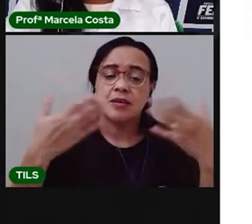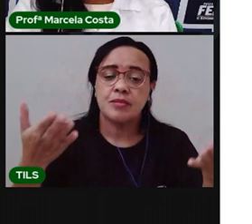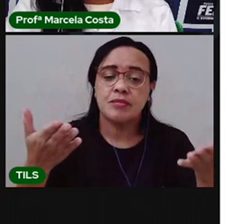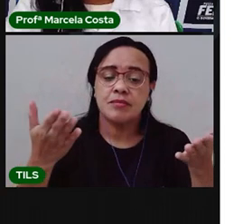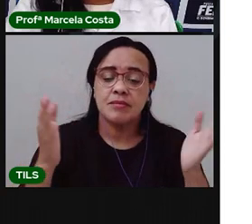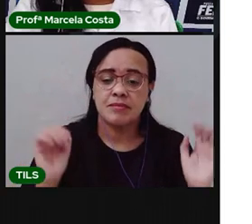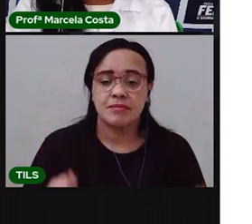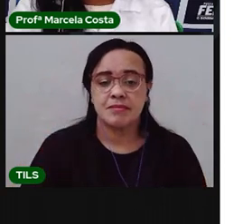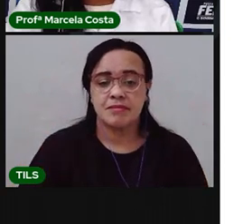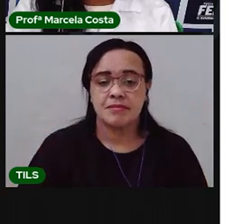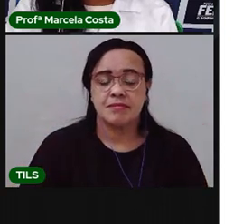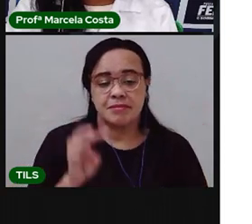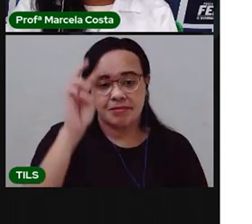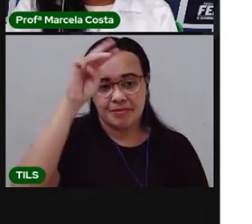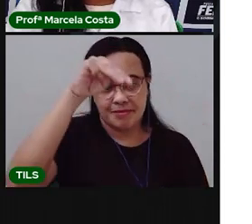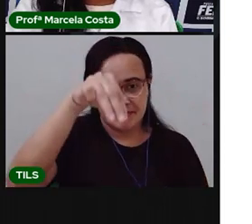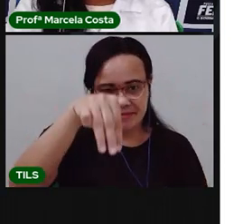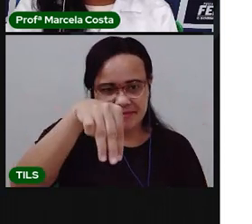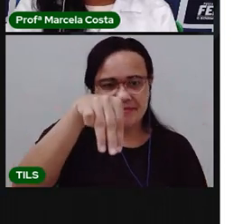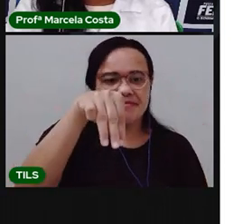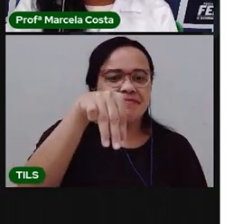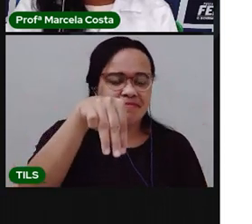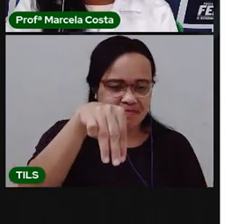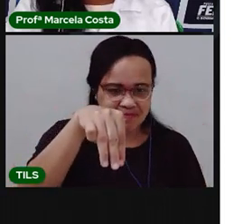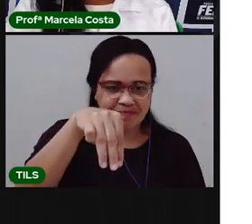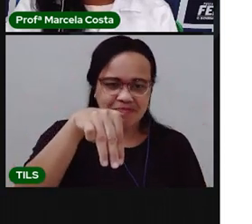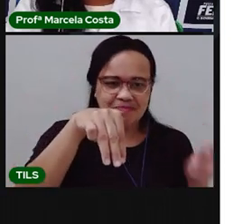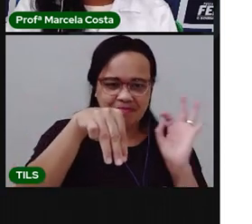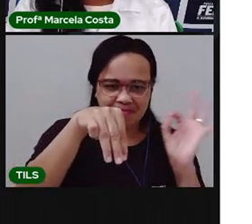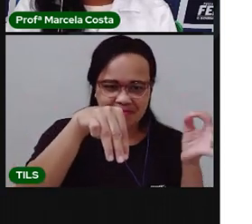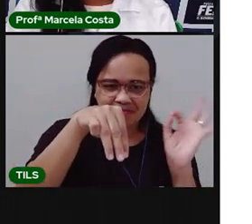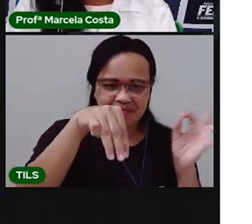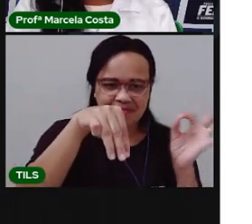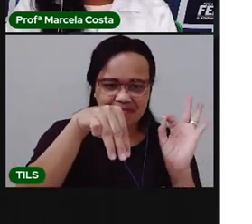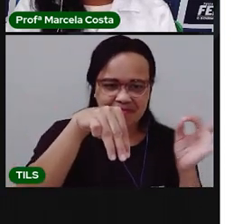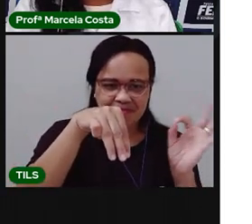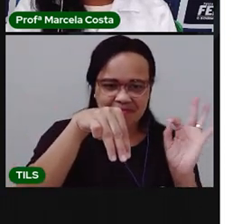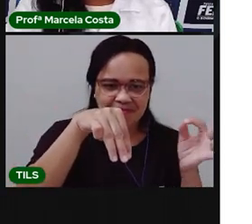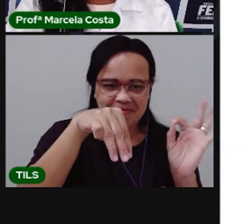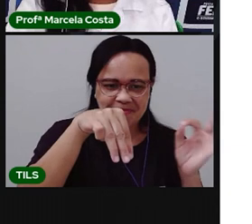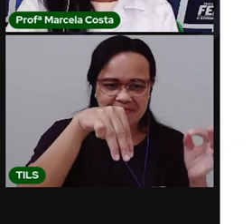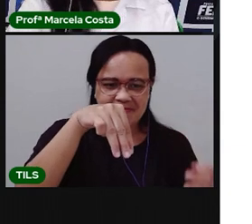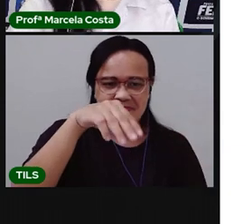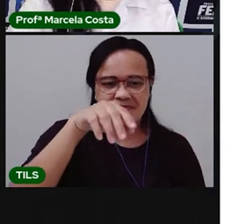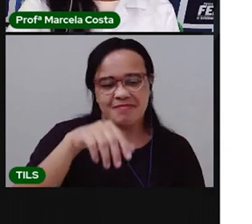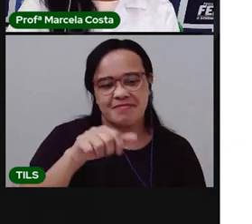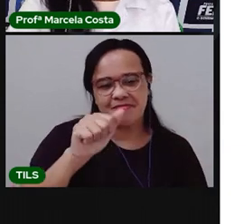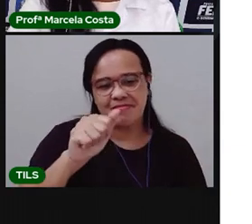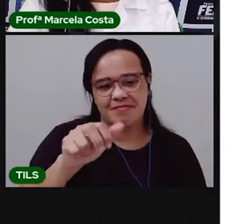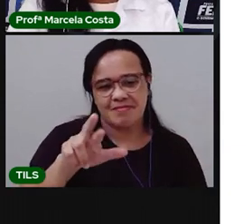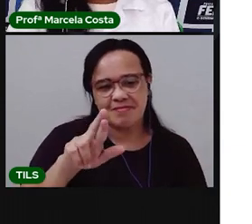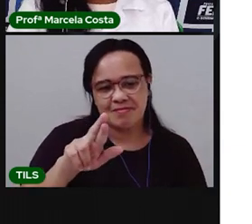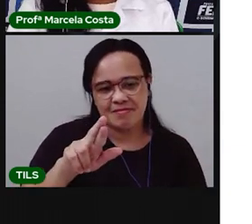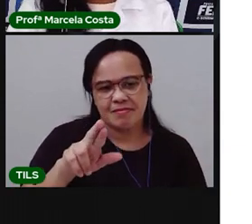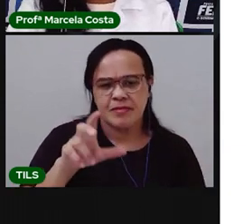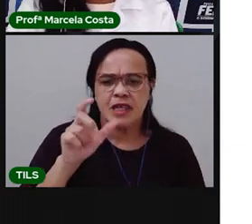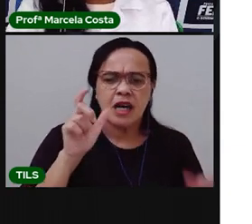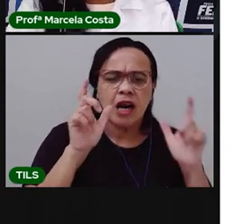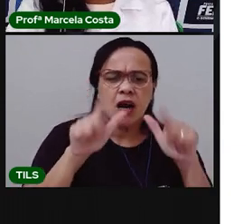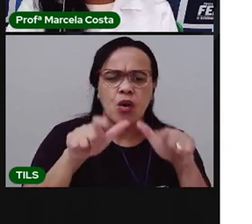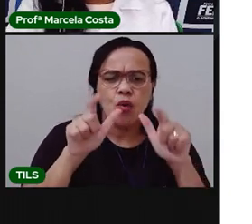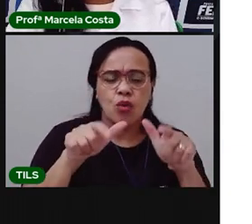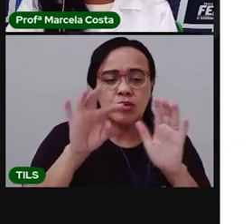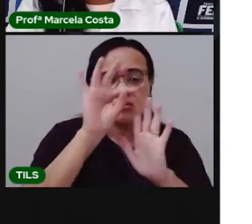Com a letra M, né? Que tem o som do M. M de mar. Vamos ver onde é que está ela aqui no texto.